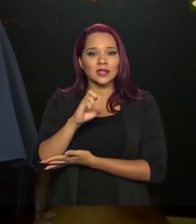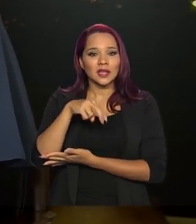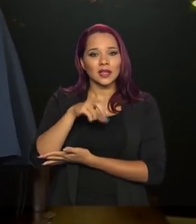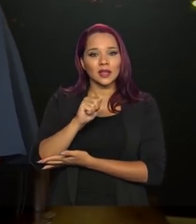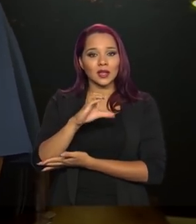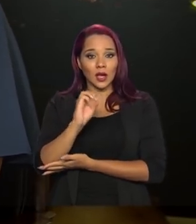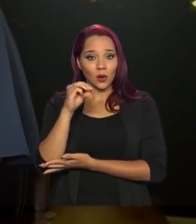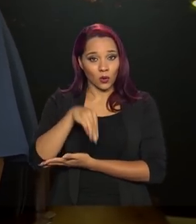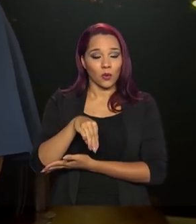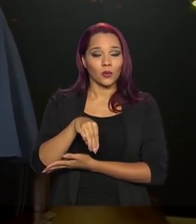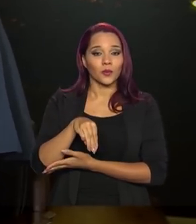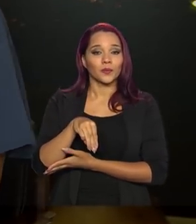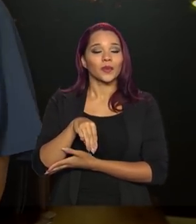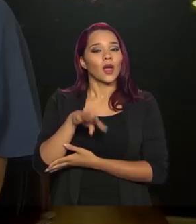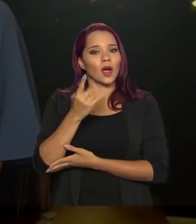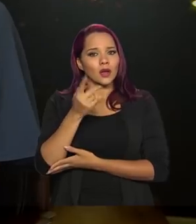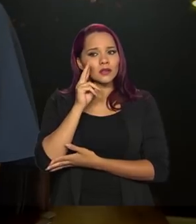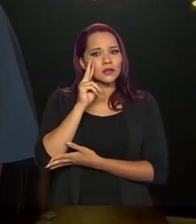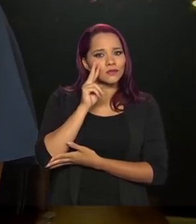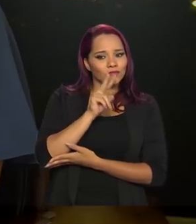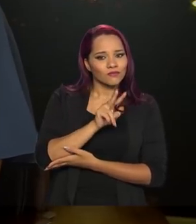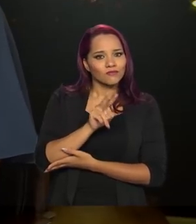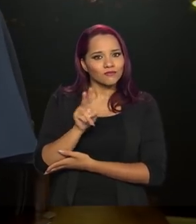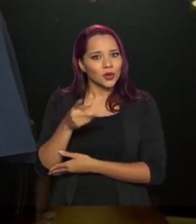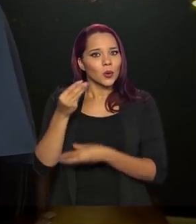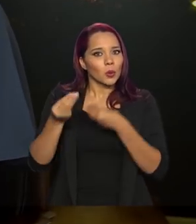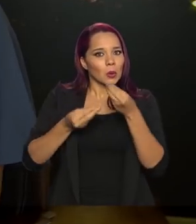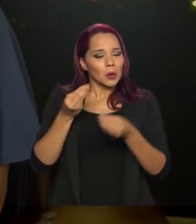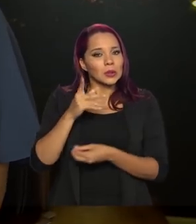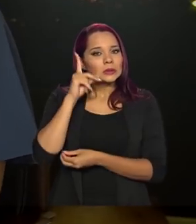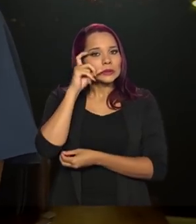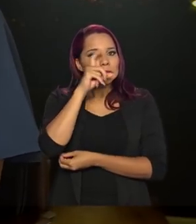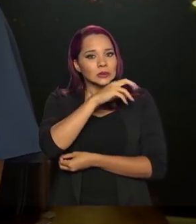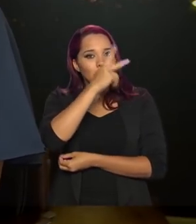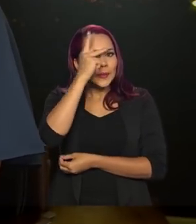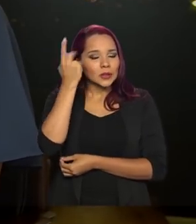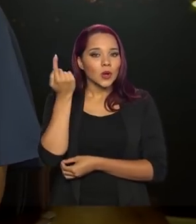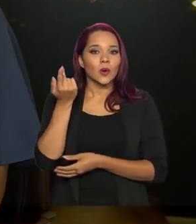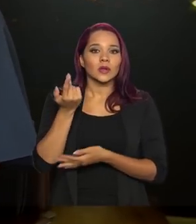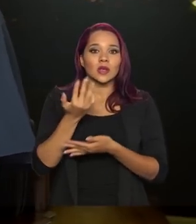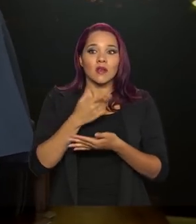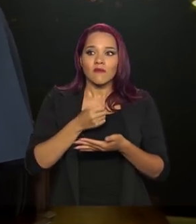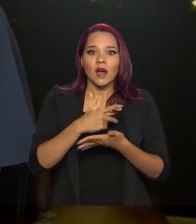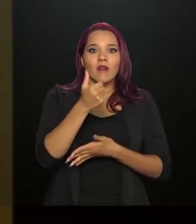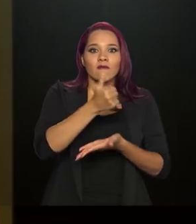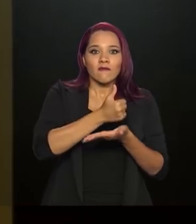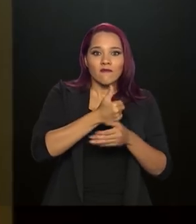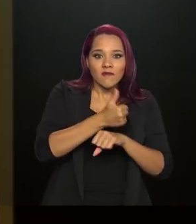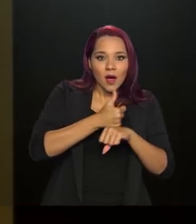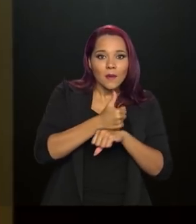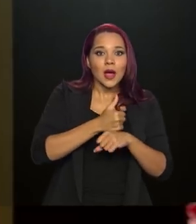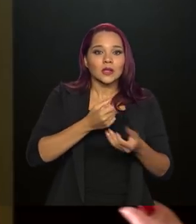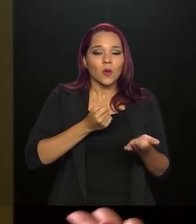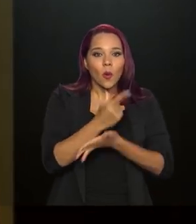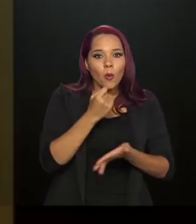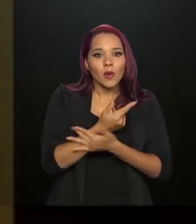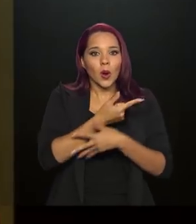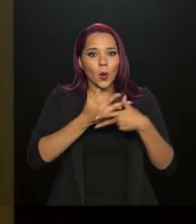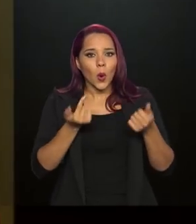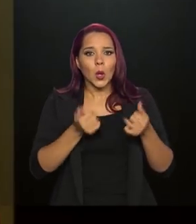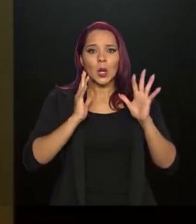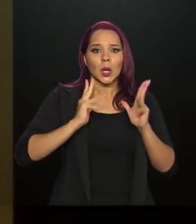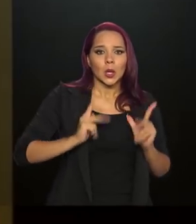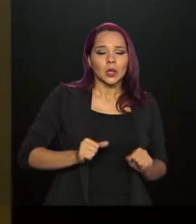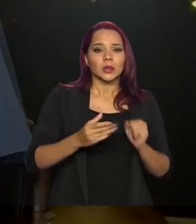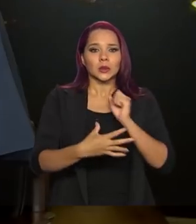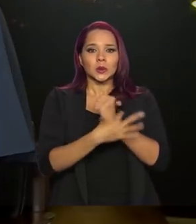do Consumidor. A gente acompanha uma corrida das pessoas nas farmácias, atrás de equipamentos, de limpeza,